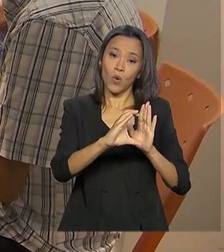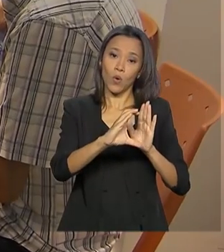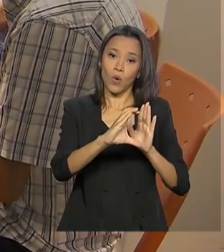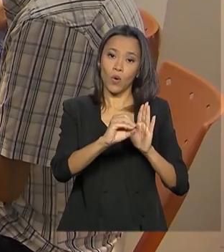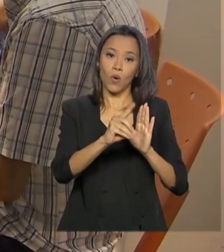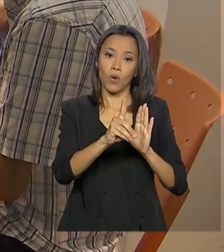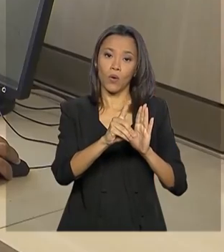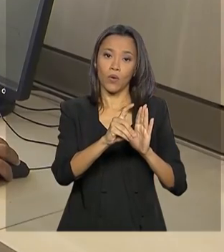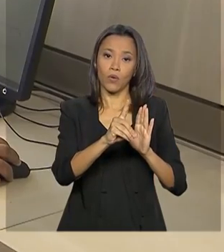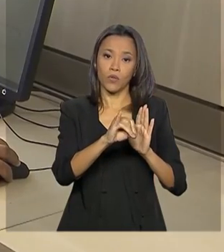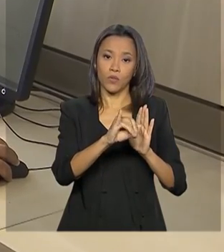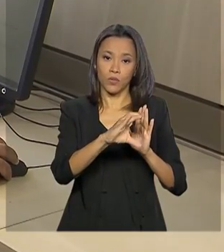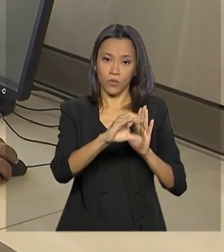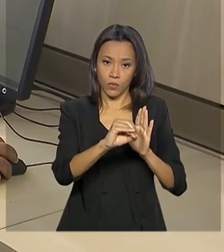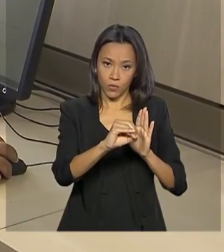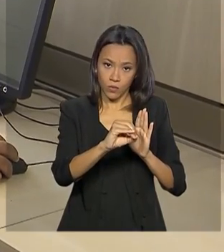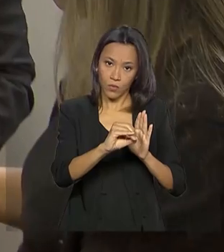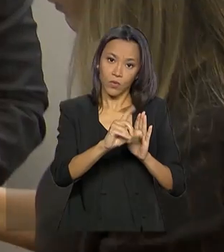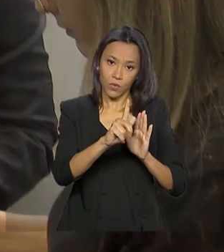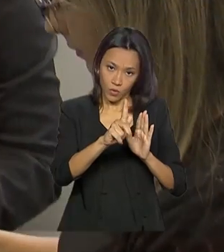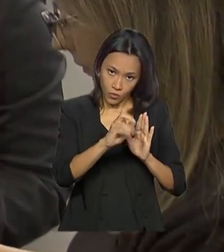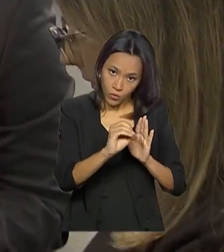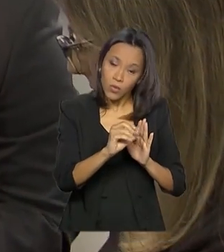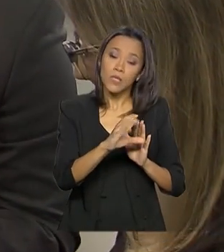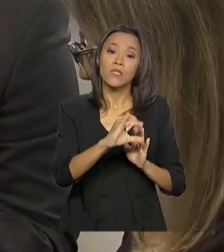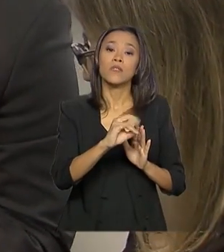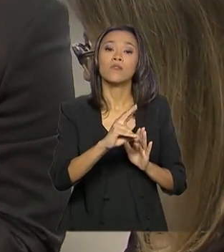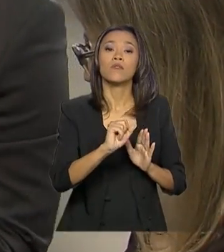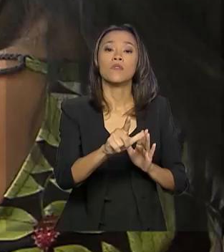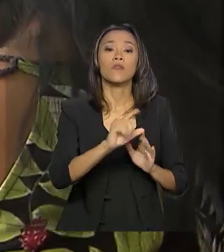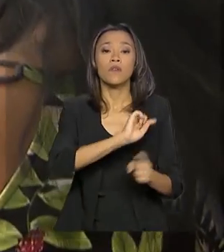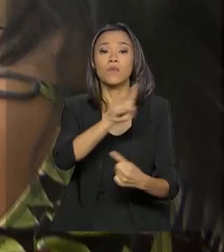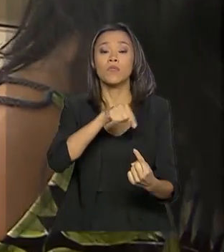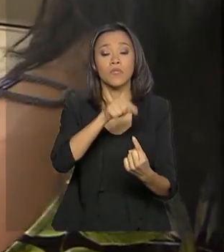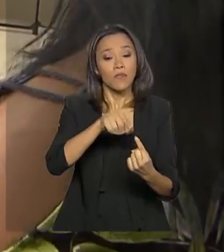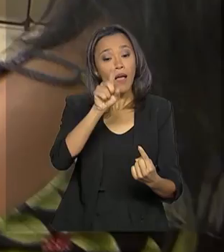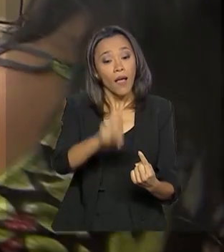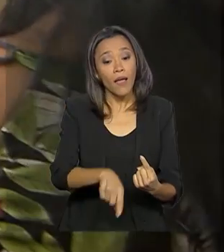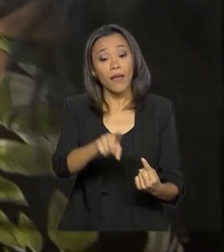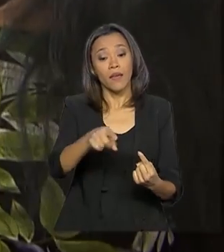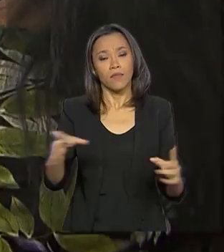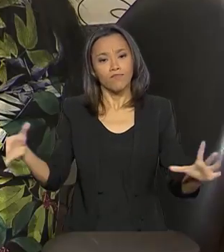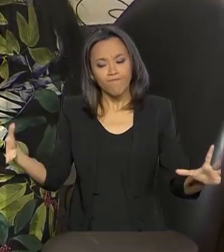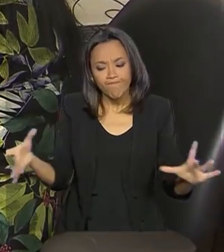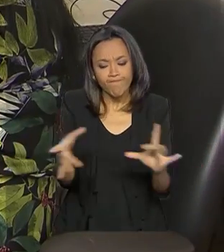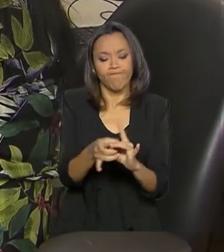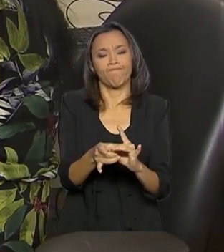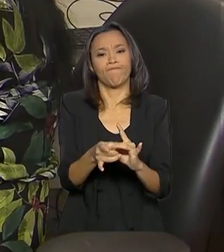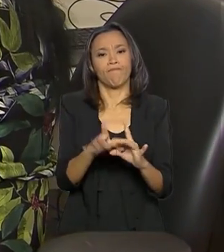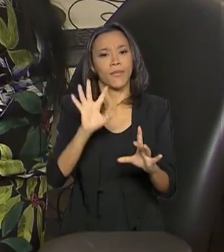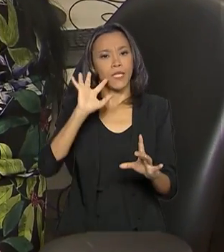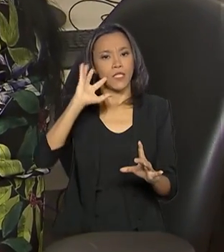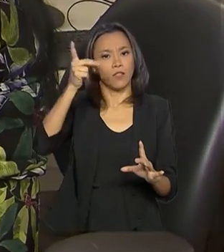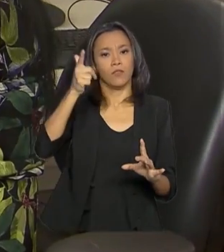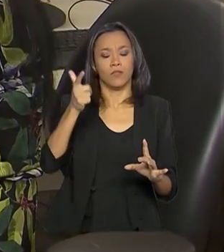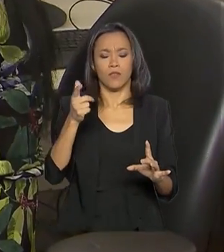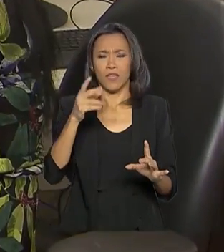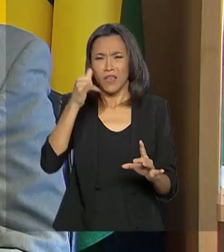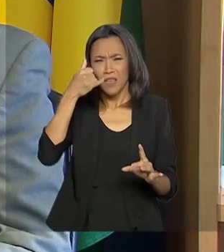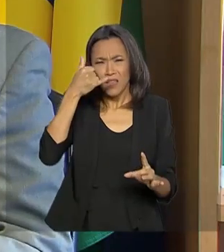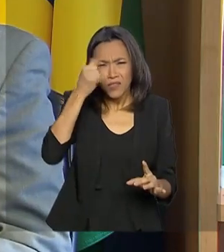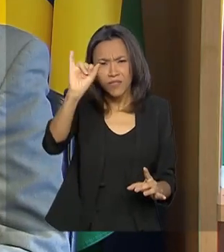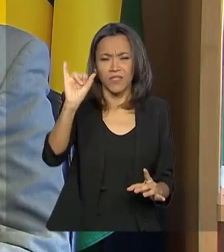Então, a orientação do governo ao emitir essa nota foi pacificar e unificar as ações para que a gente se evite ao máximo